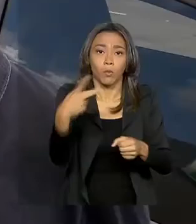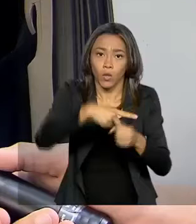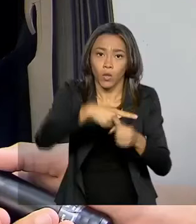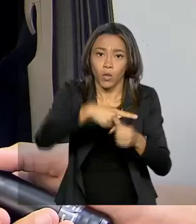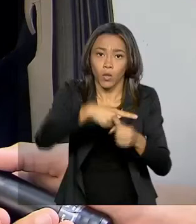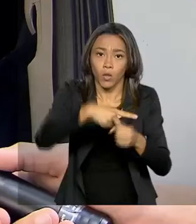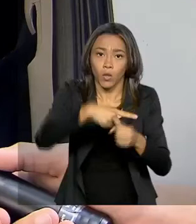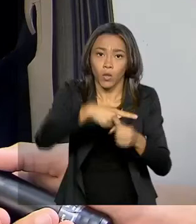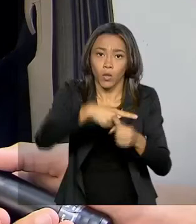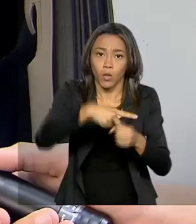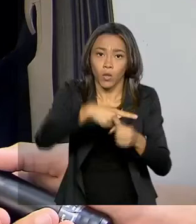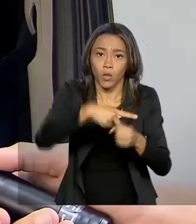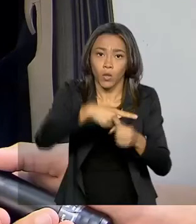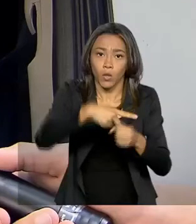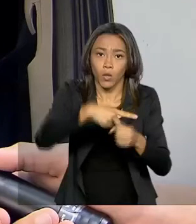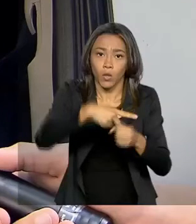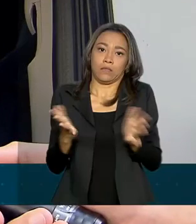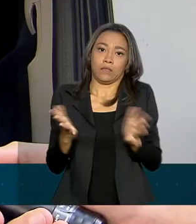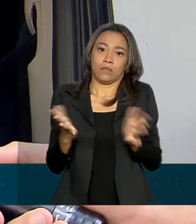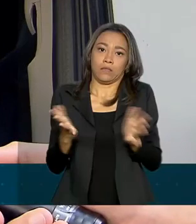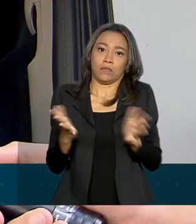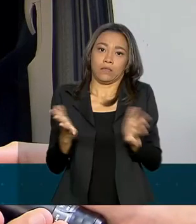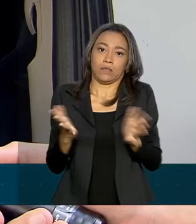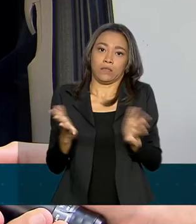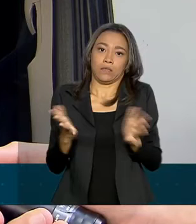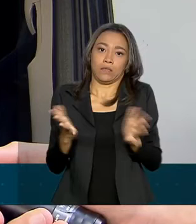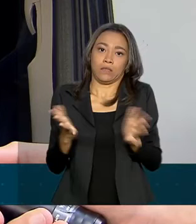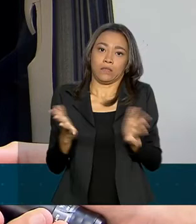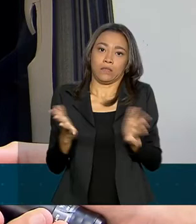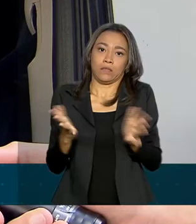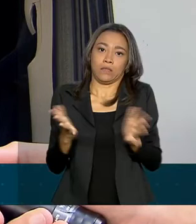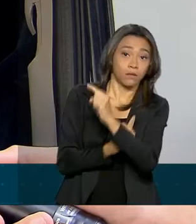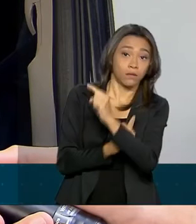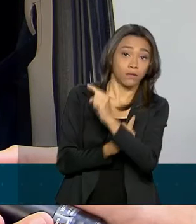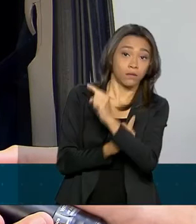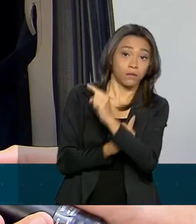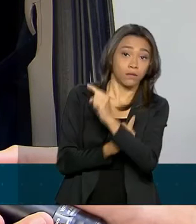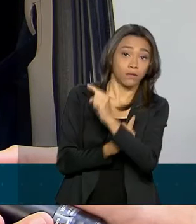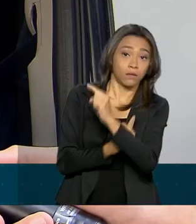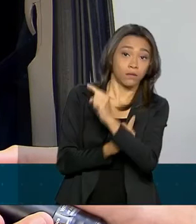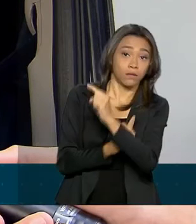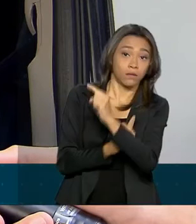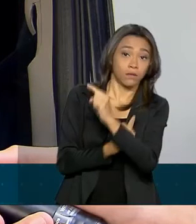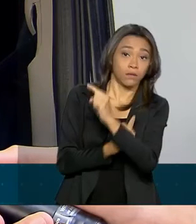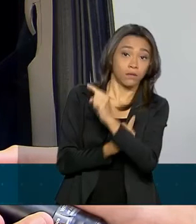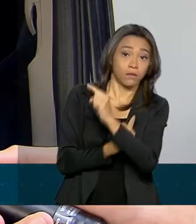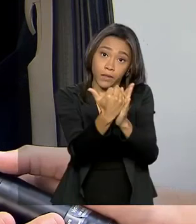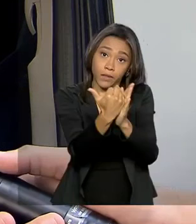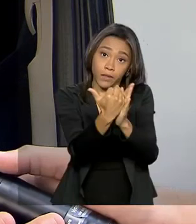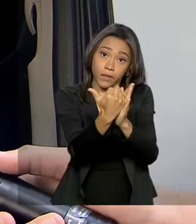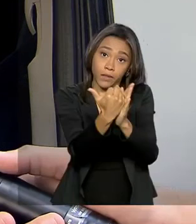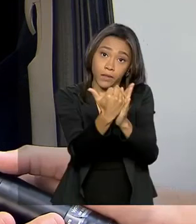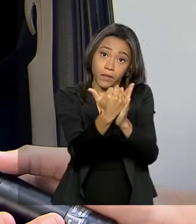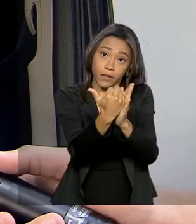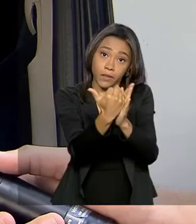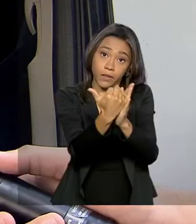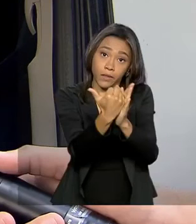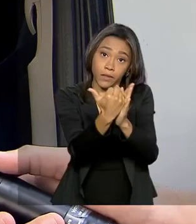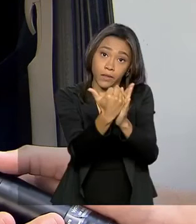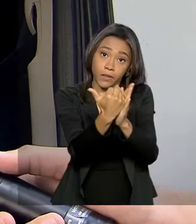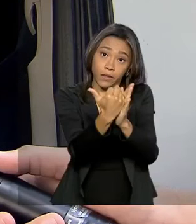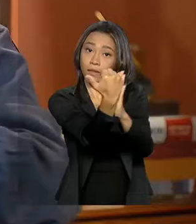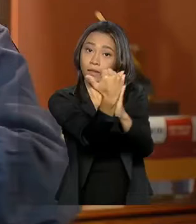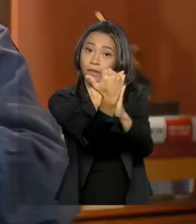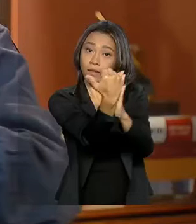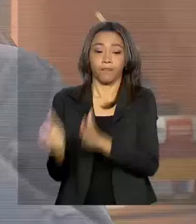gasolina. E isso se preocupa bastante porque, fora o combustível, vai aumentar em outros custos para nós também. Se um posto de gasolina